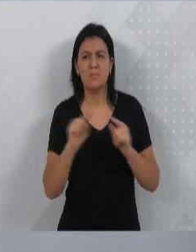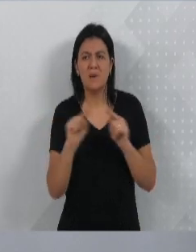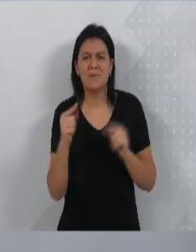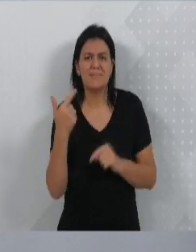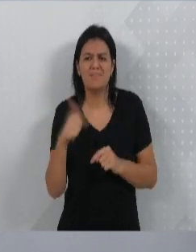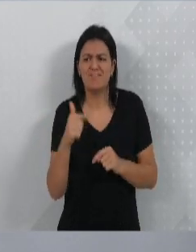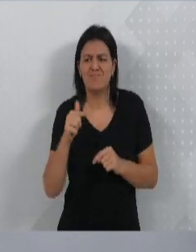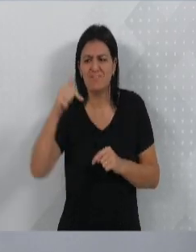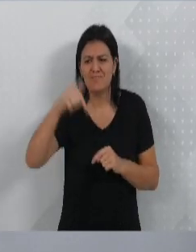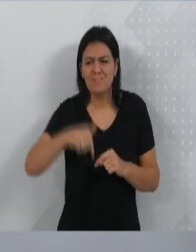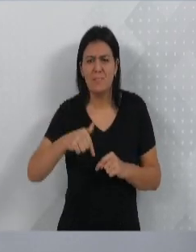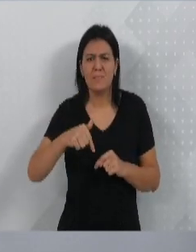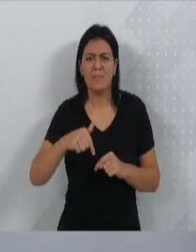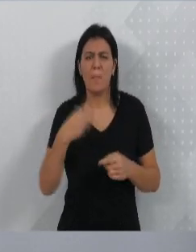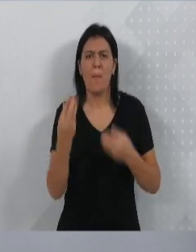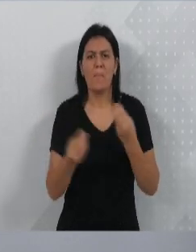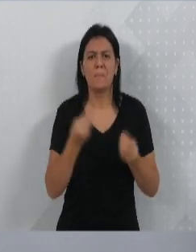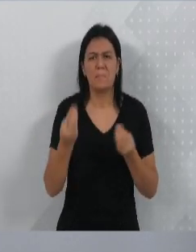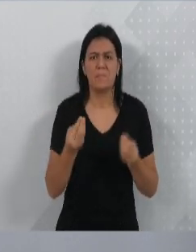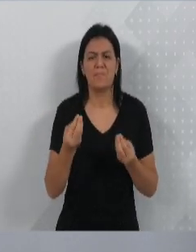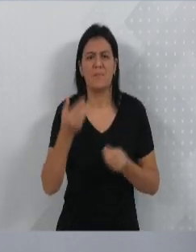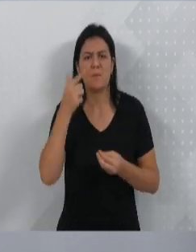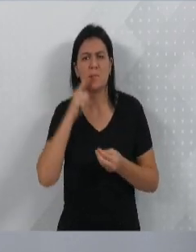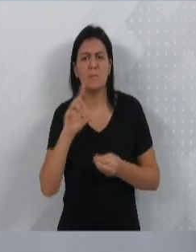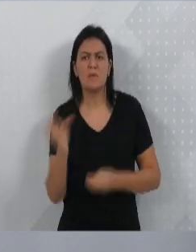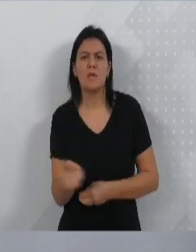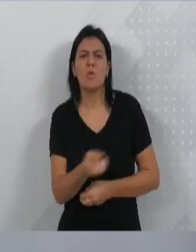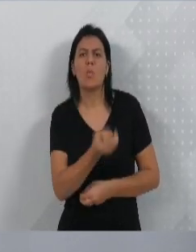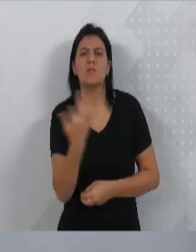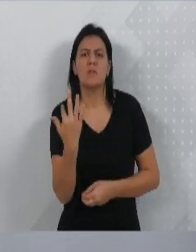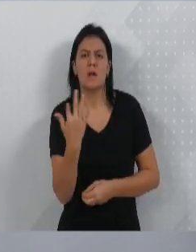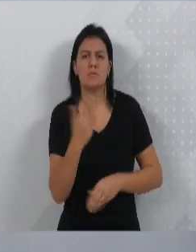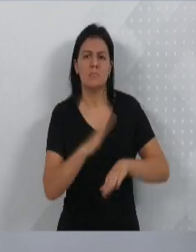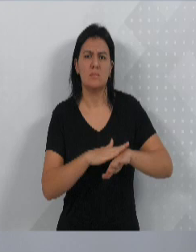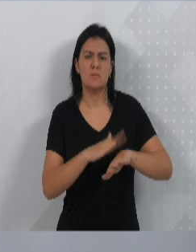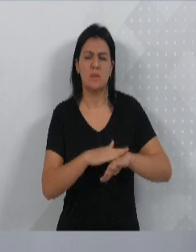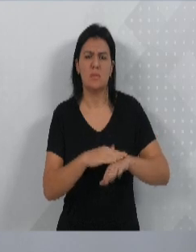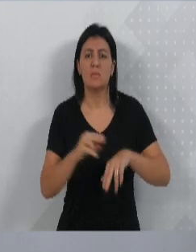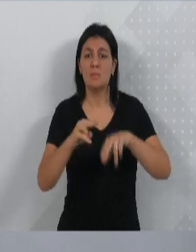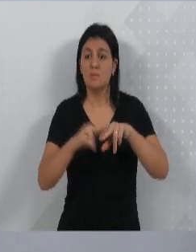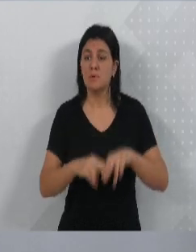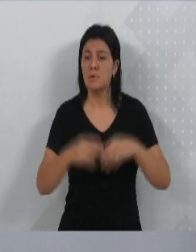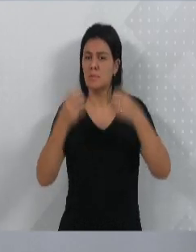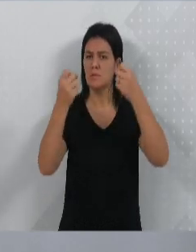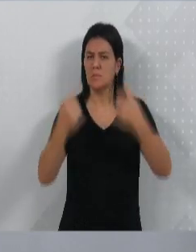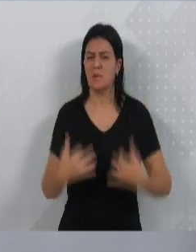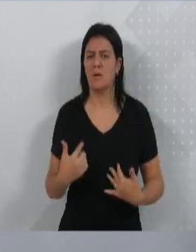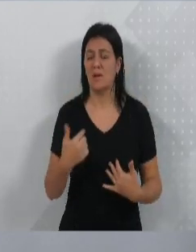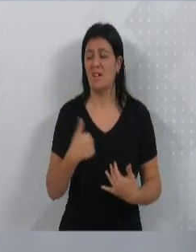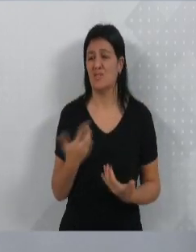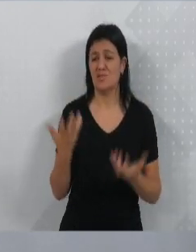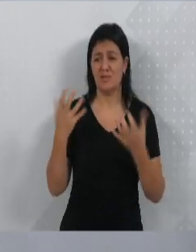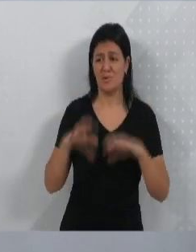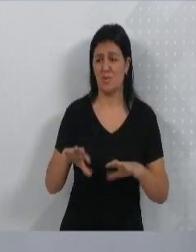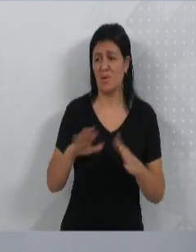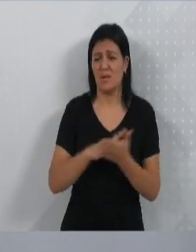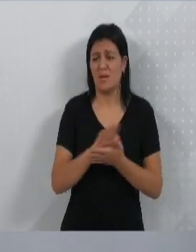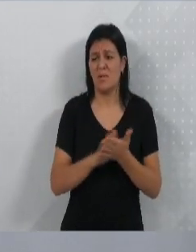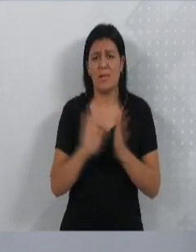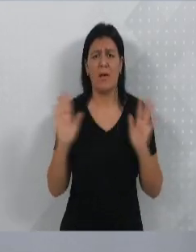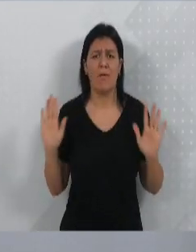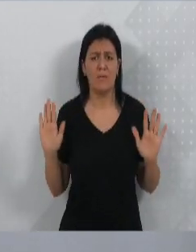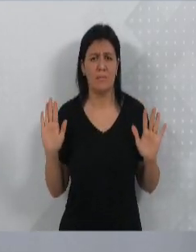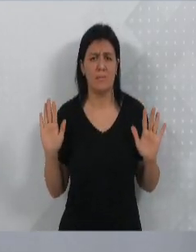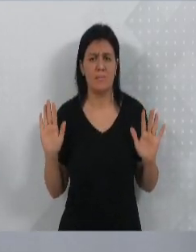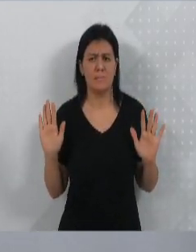tínhamos aqui a previsão exatamente da quantidade de tempo. Então, deixar muito claro que nós não criamos absolutamente nada, alguns